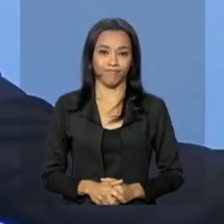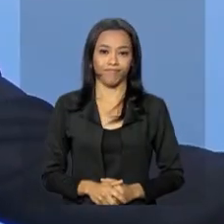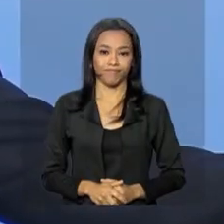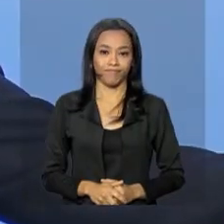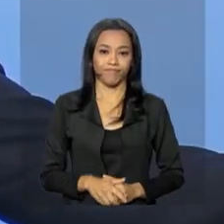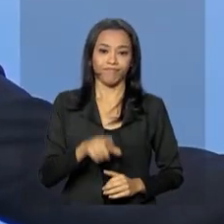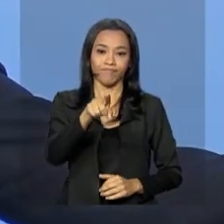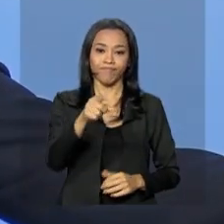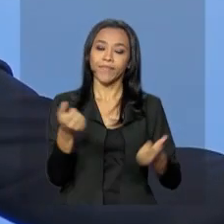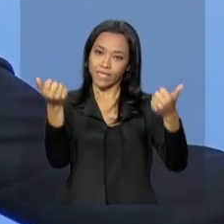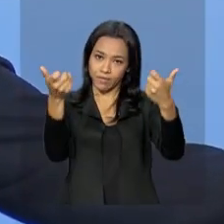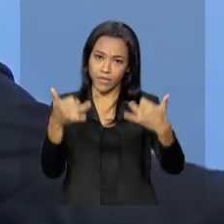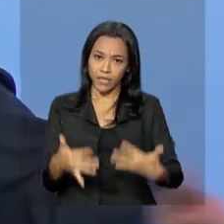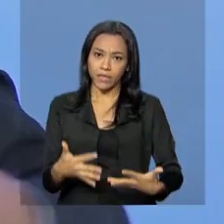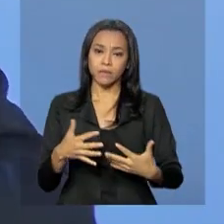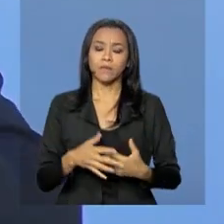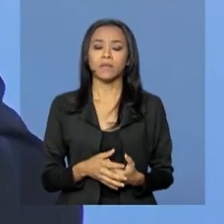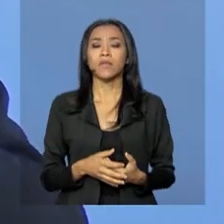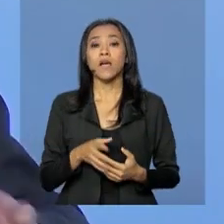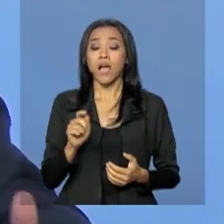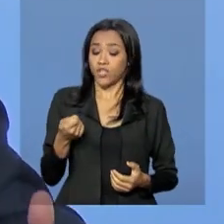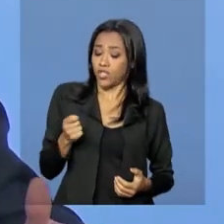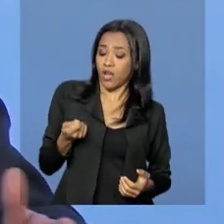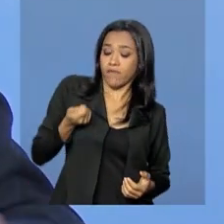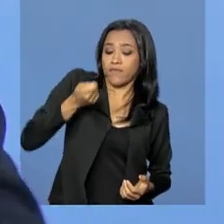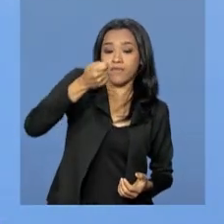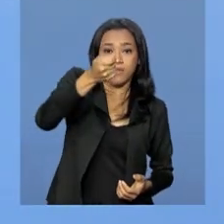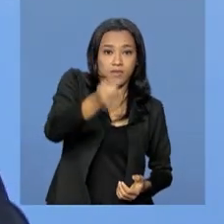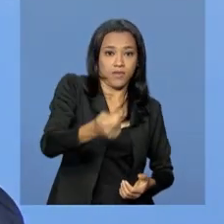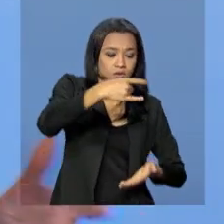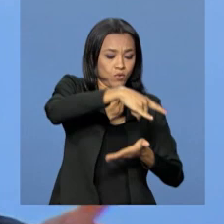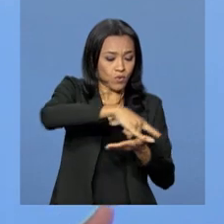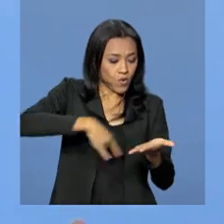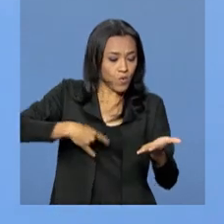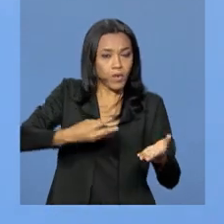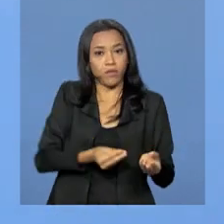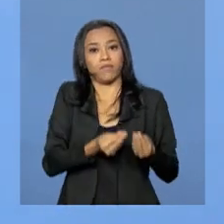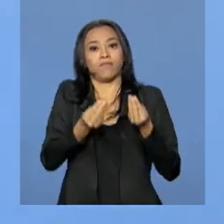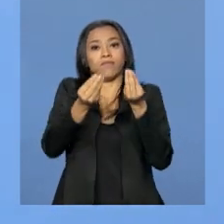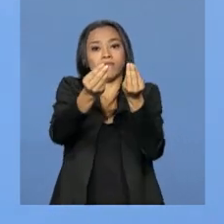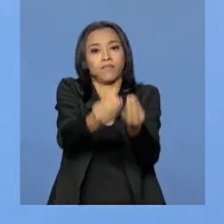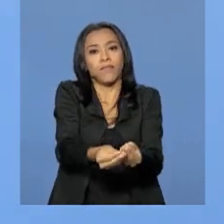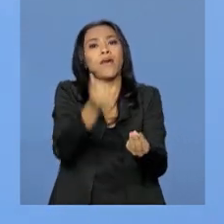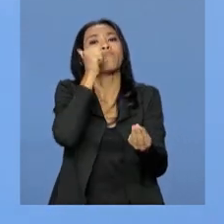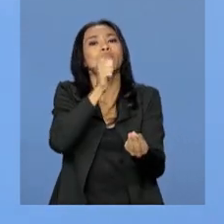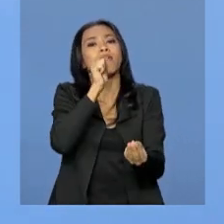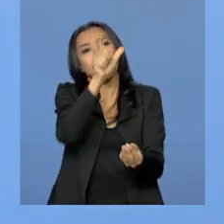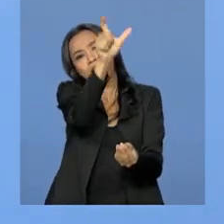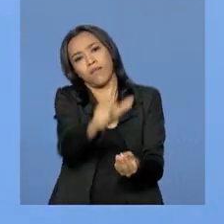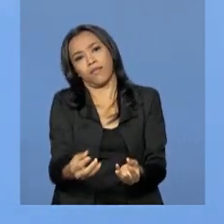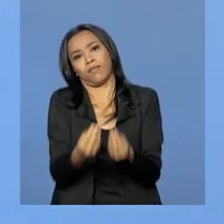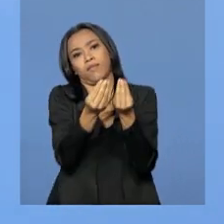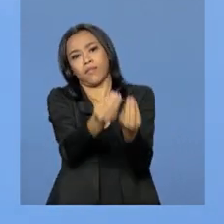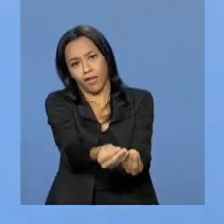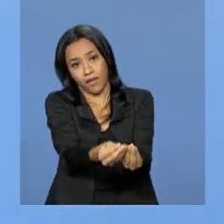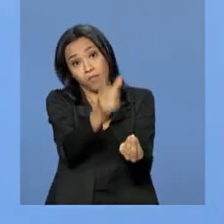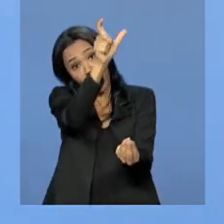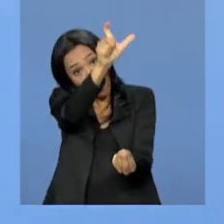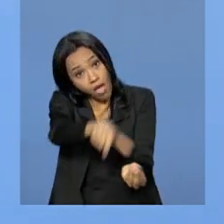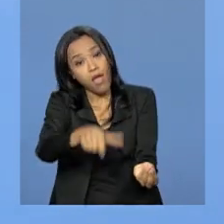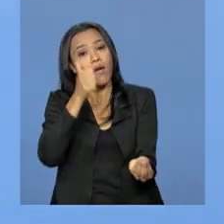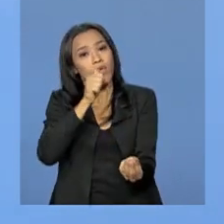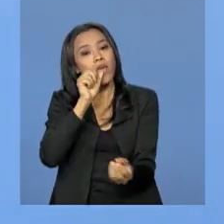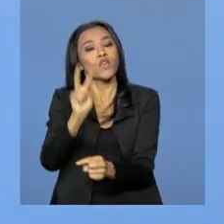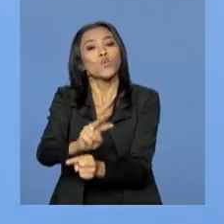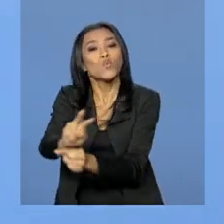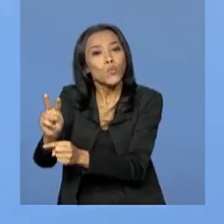Não é sem razão que as chaves da escritura é entregue à mulher, porque a mulher, na verdade, preserva